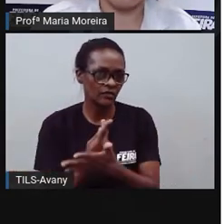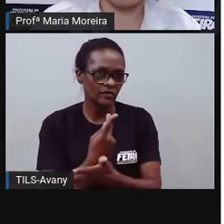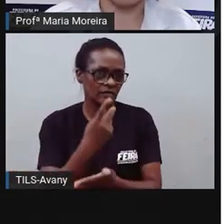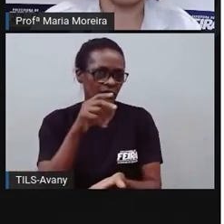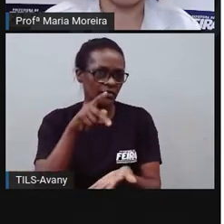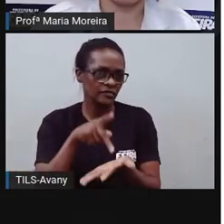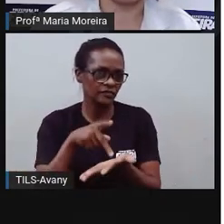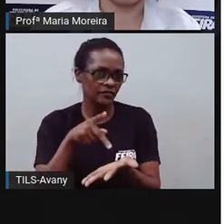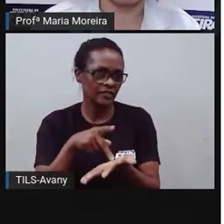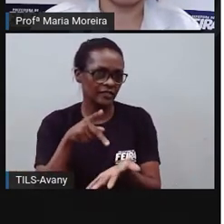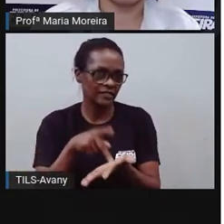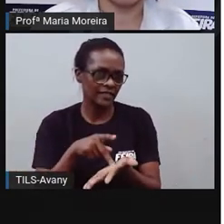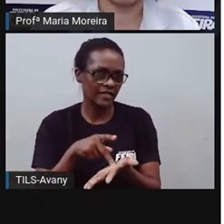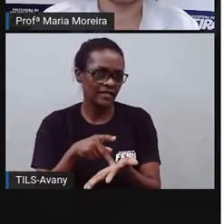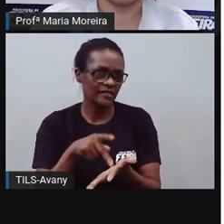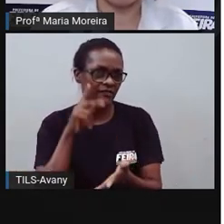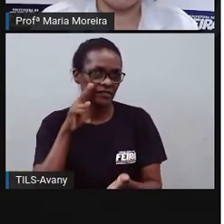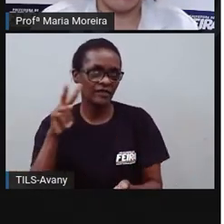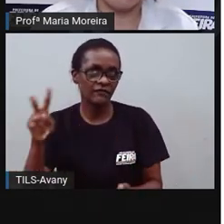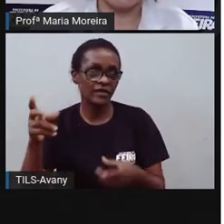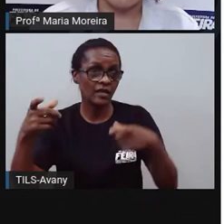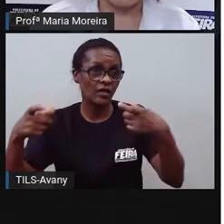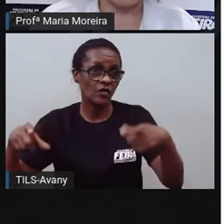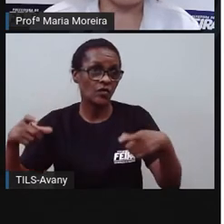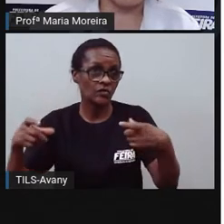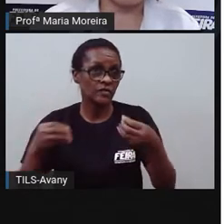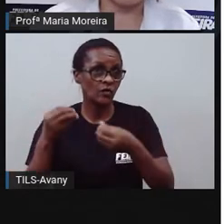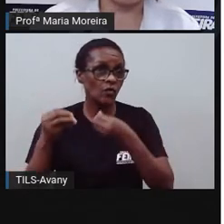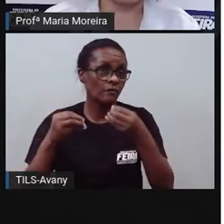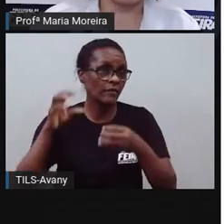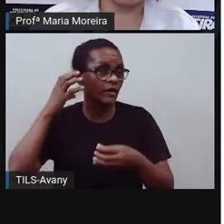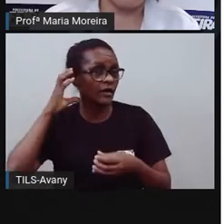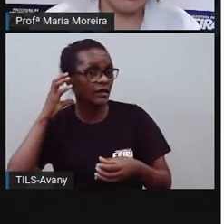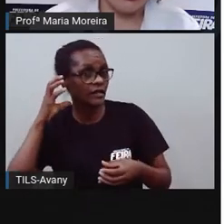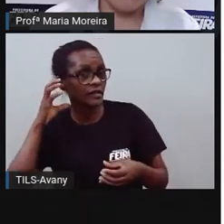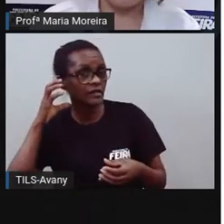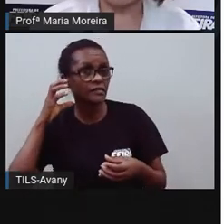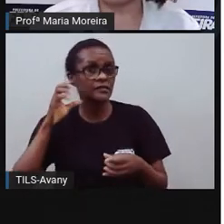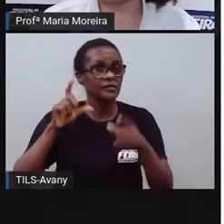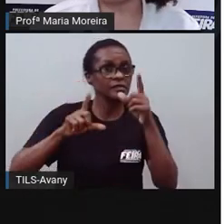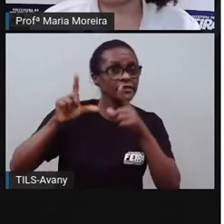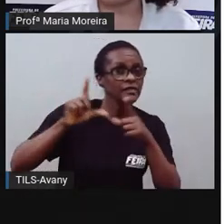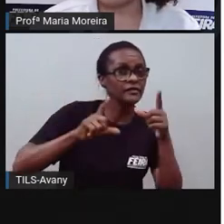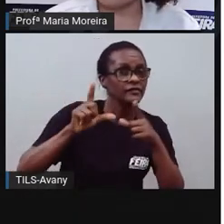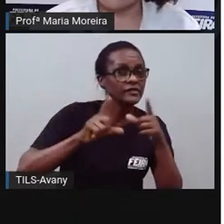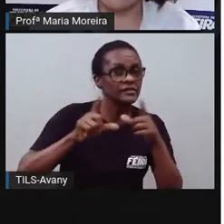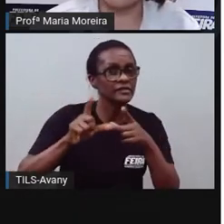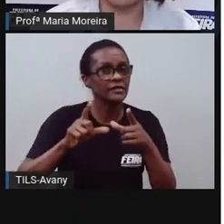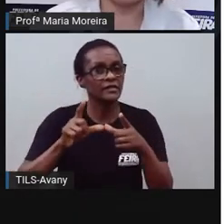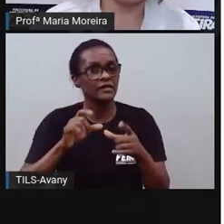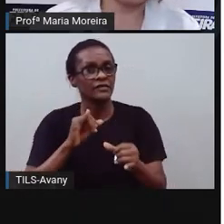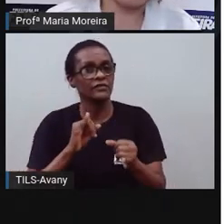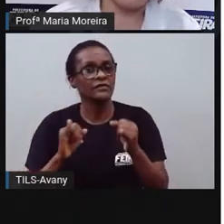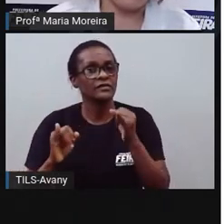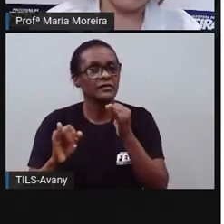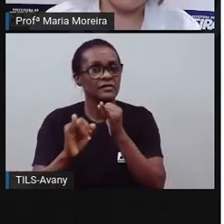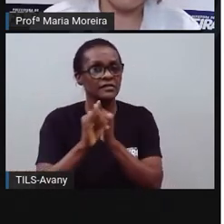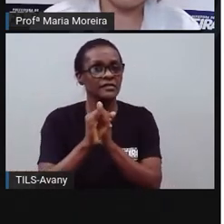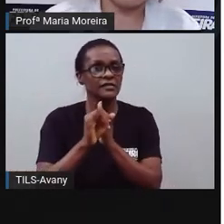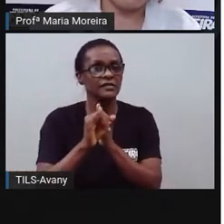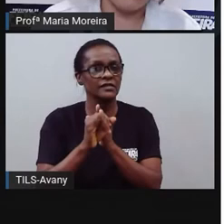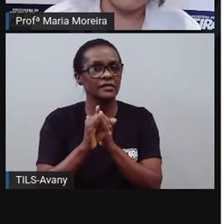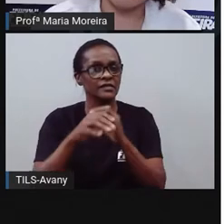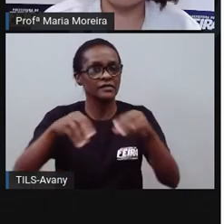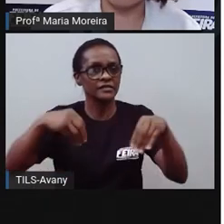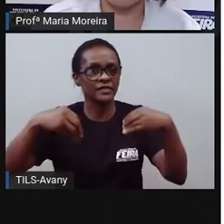notícias, revistas e redes sociais. Redes sociais tipo o quê? Olha, Instagram, Twitter. Quem